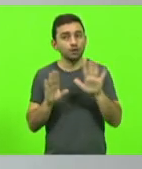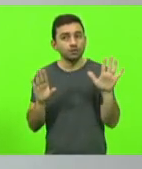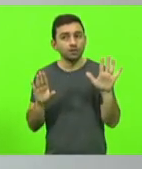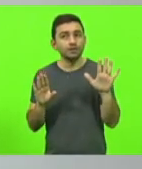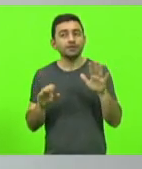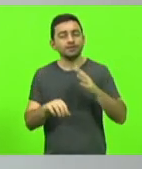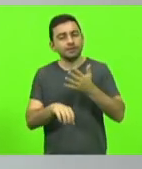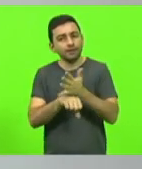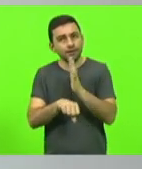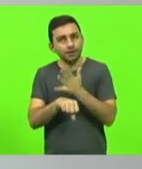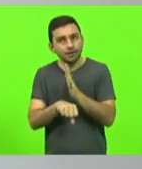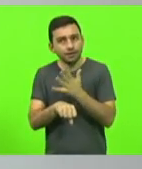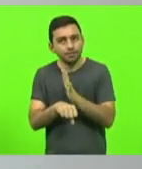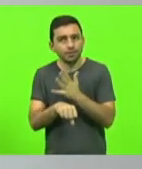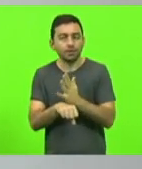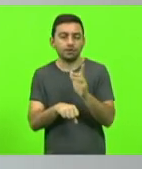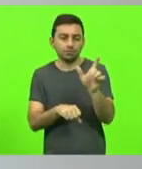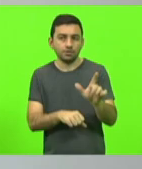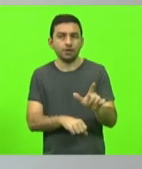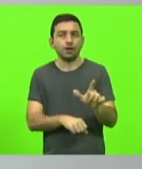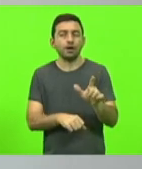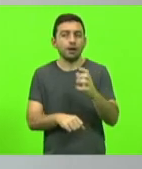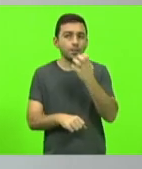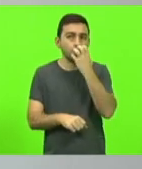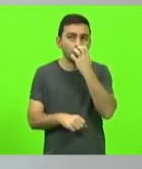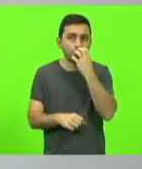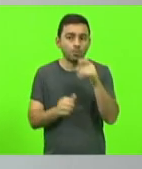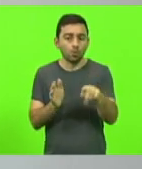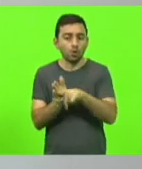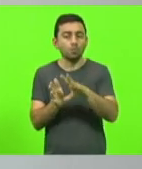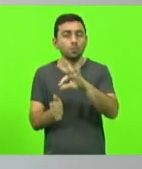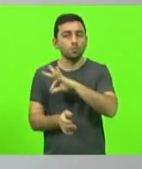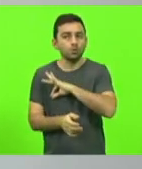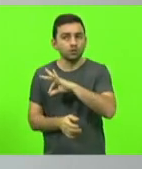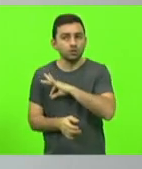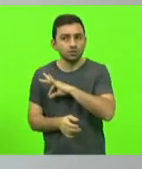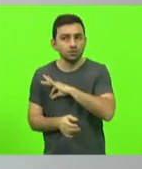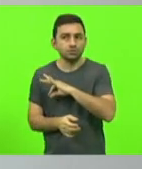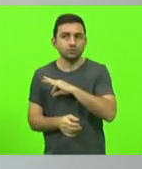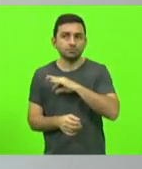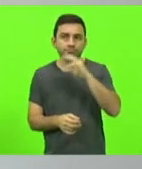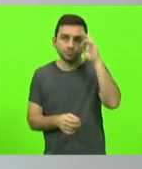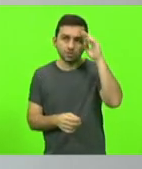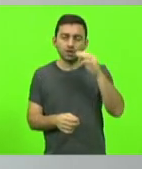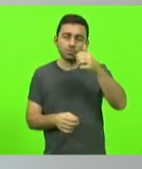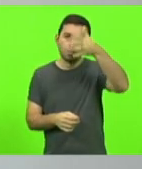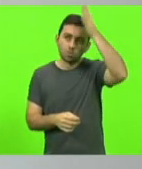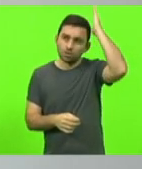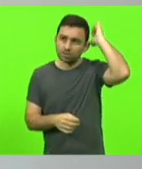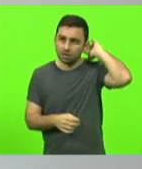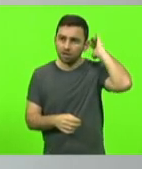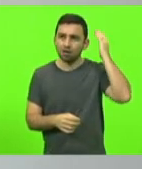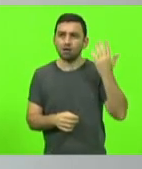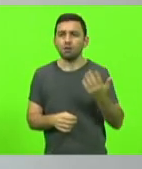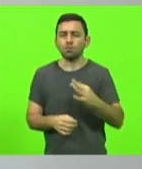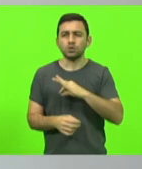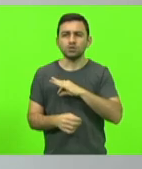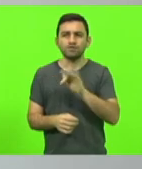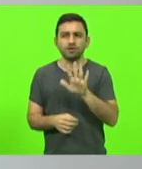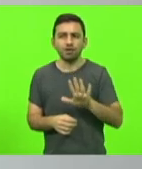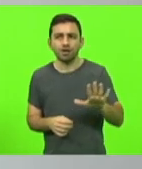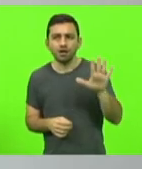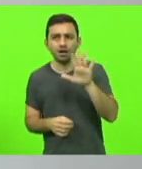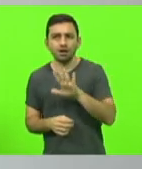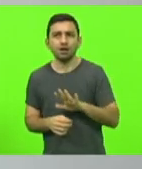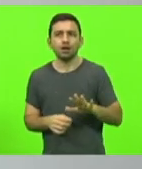treinamento desses animais para e pelas polícias civil e militar, corpo de bombeiros, polícia federal, para